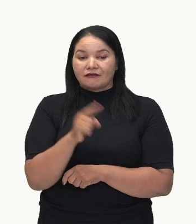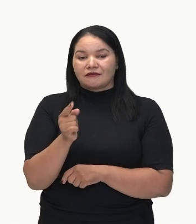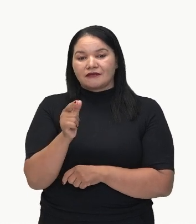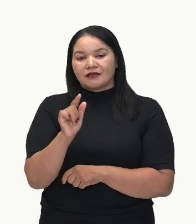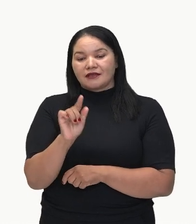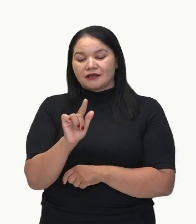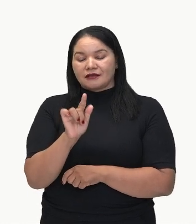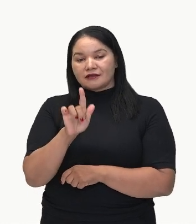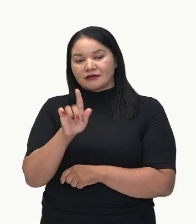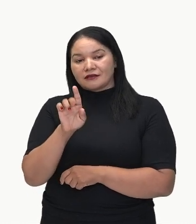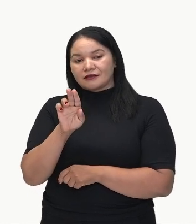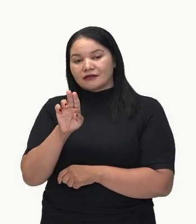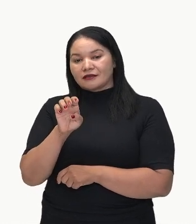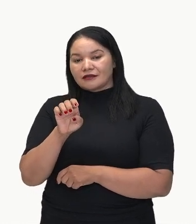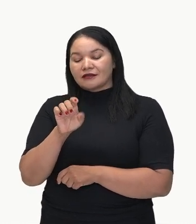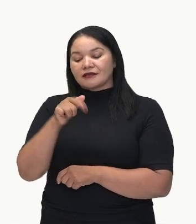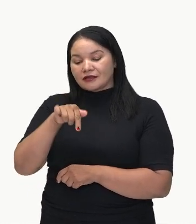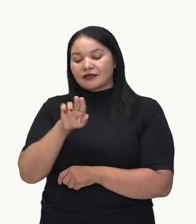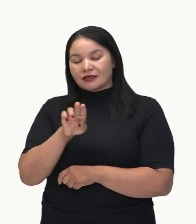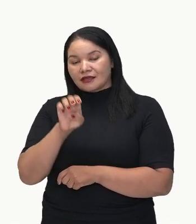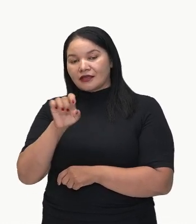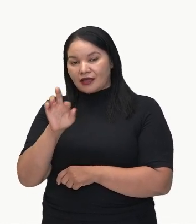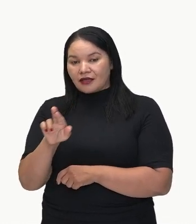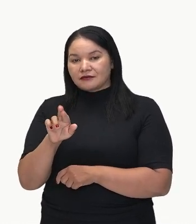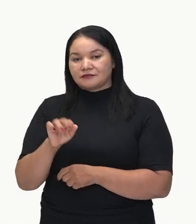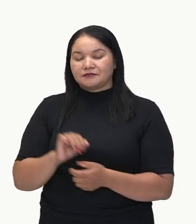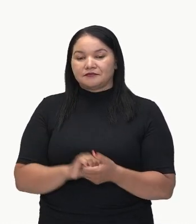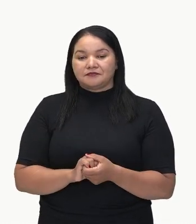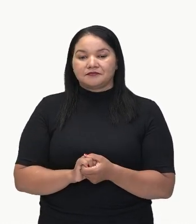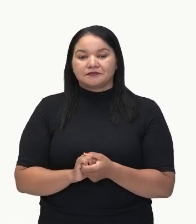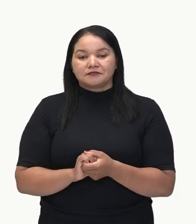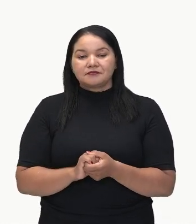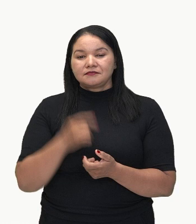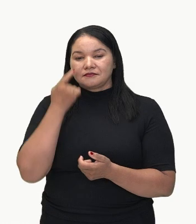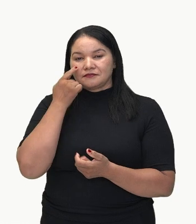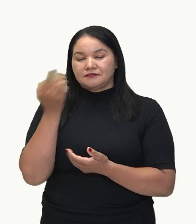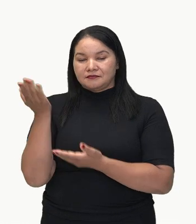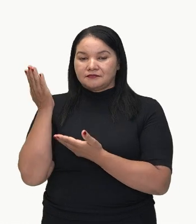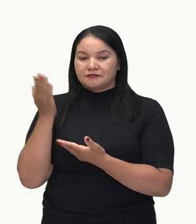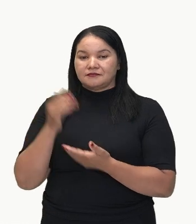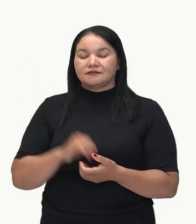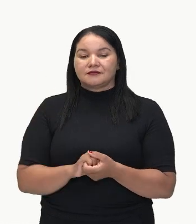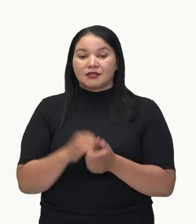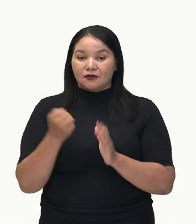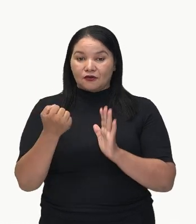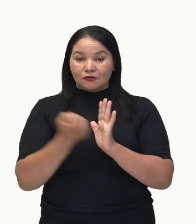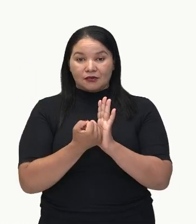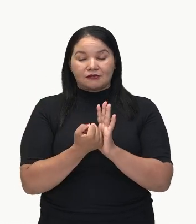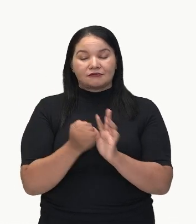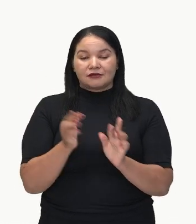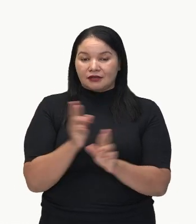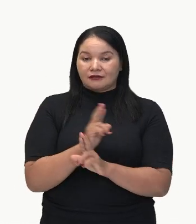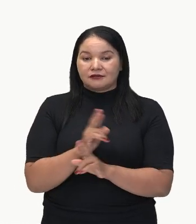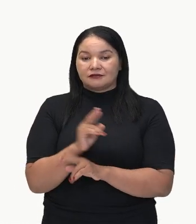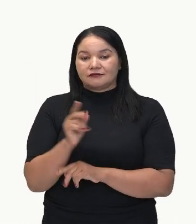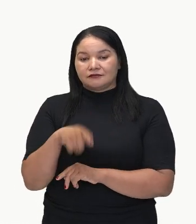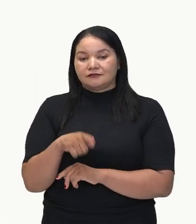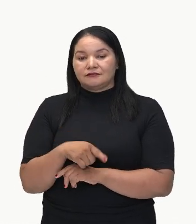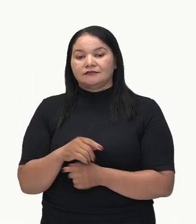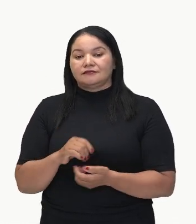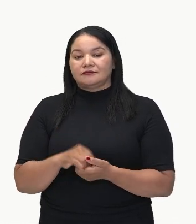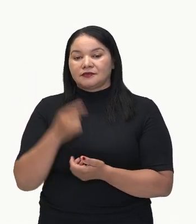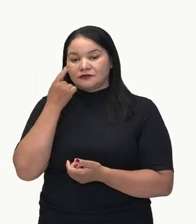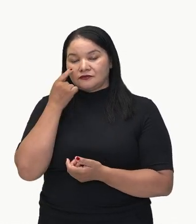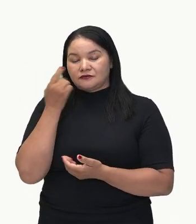bem. A conjunção coordenativa alternativa, típica, pode também marcar a mesma relação. Que esses pares aqui, Quer, quer.